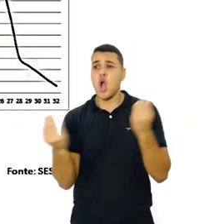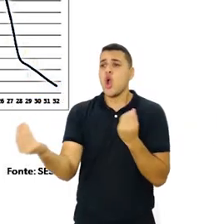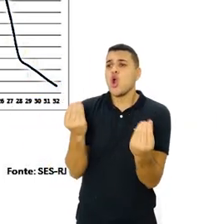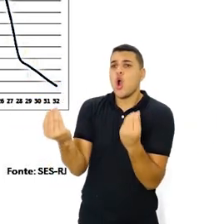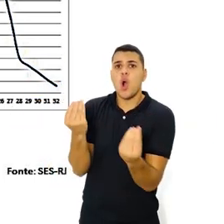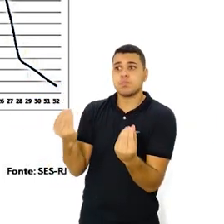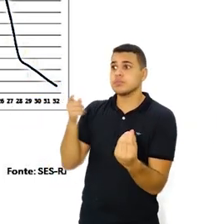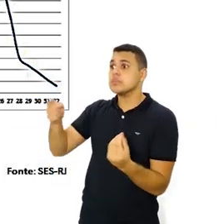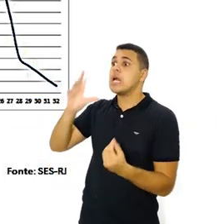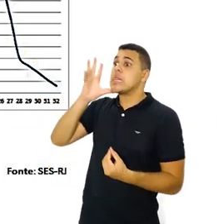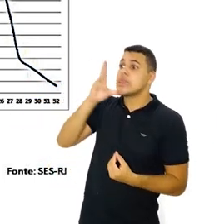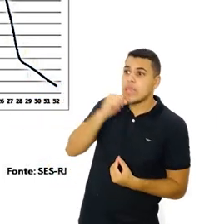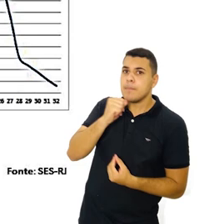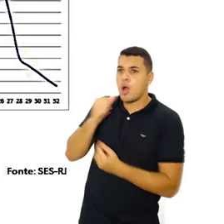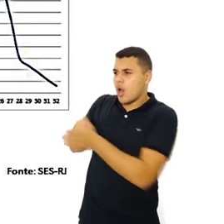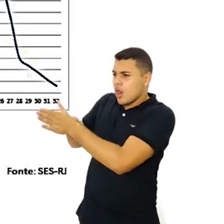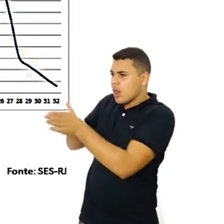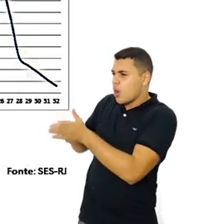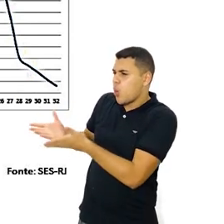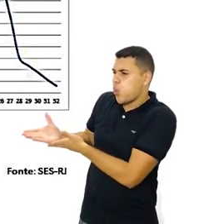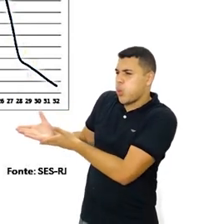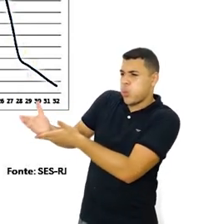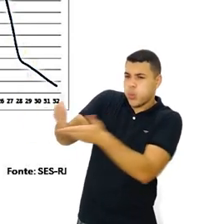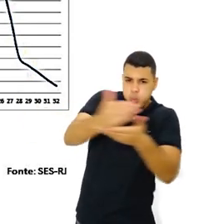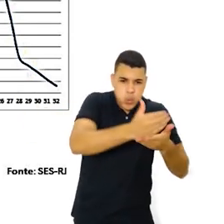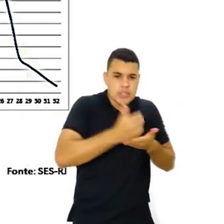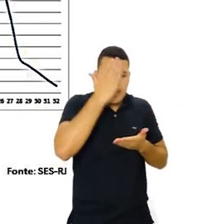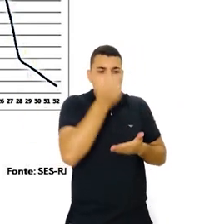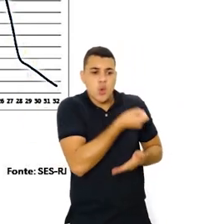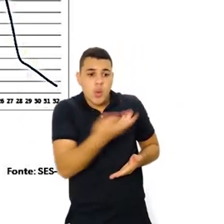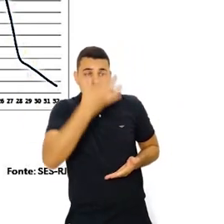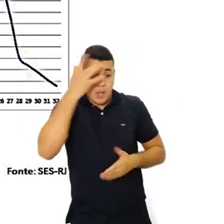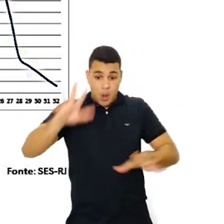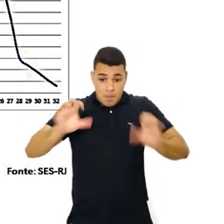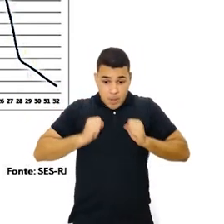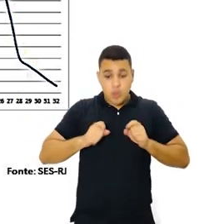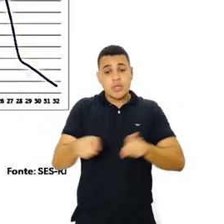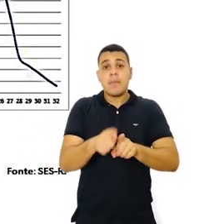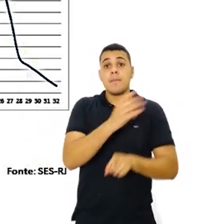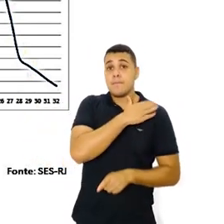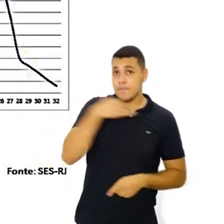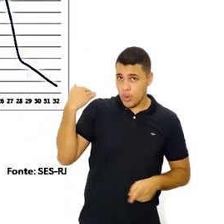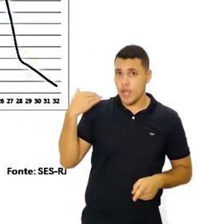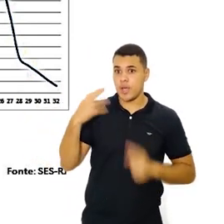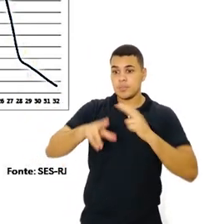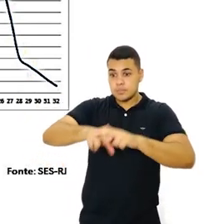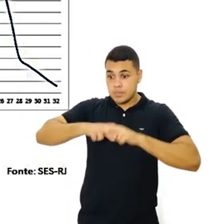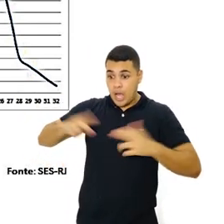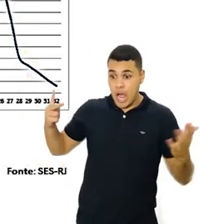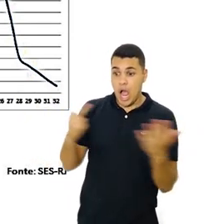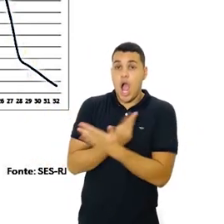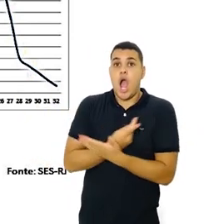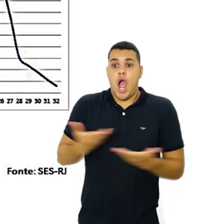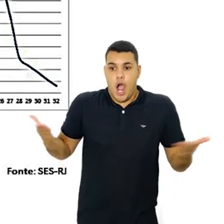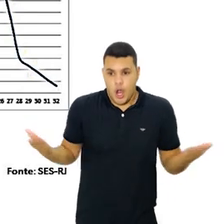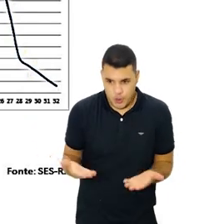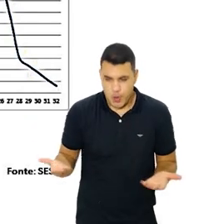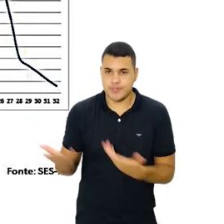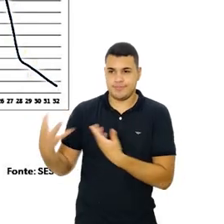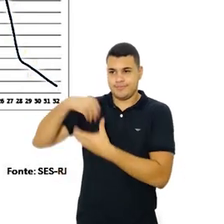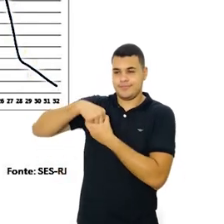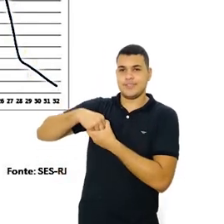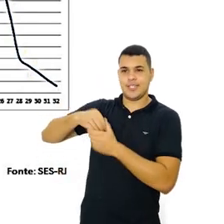os casos demoram a entrar no sistema e, por isso, ele tende a ser sempre muito menor próximo do evento